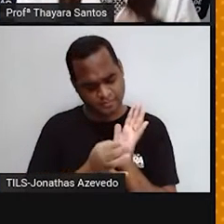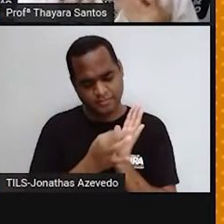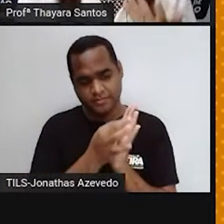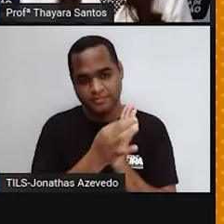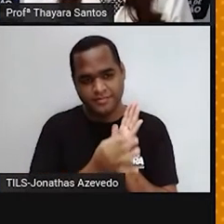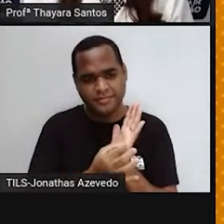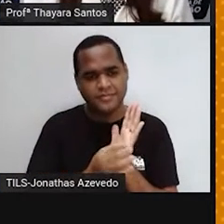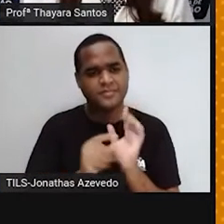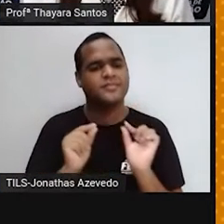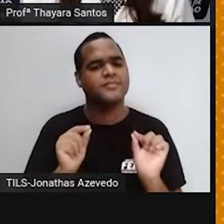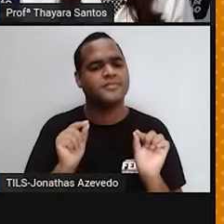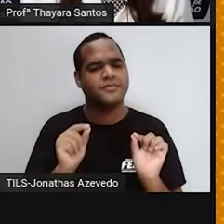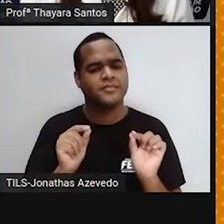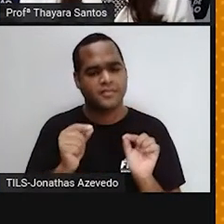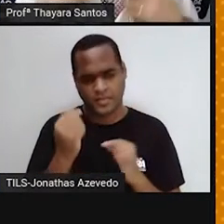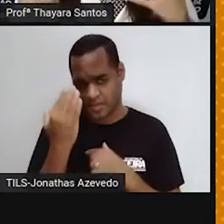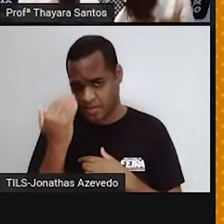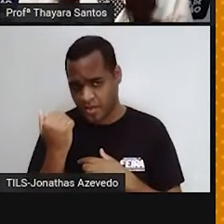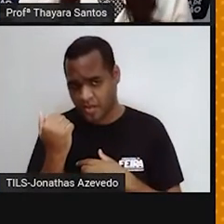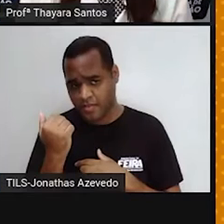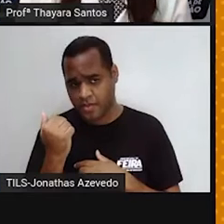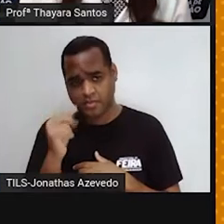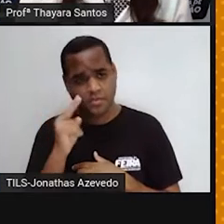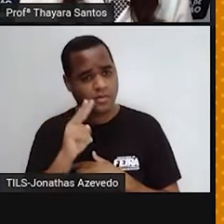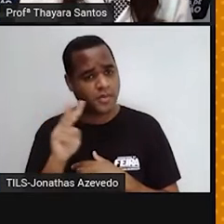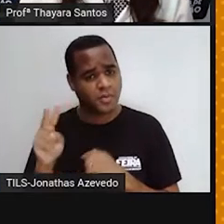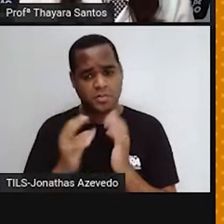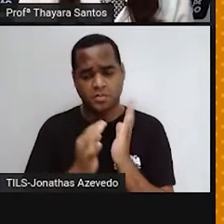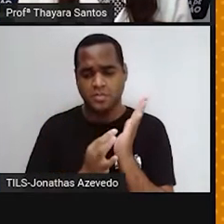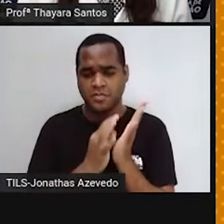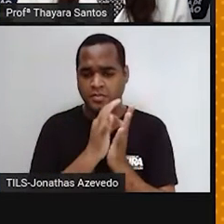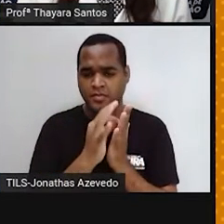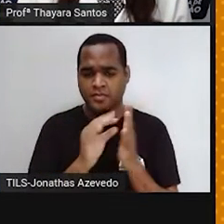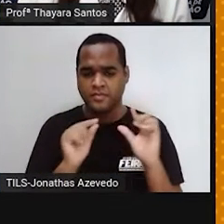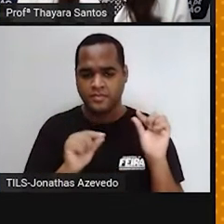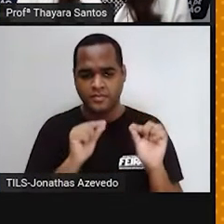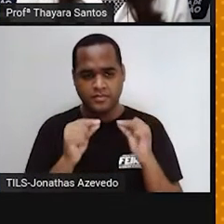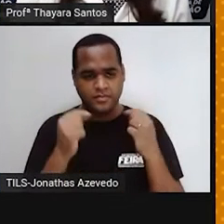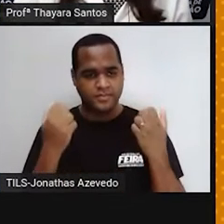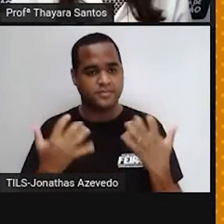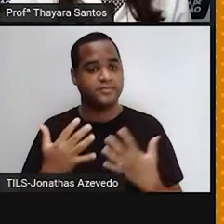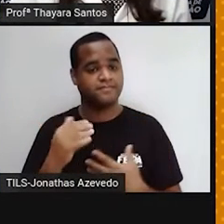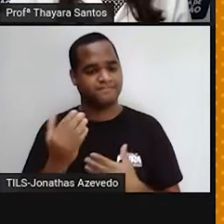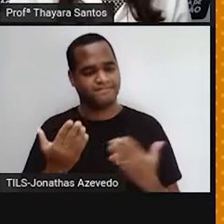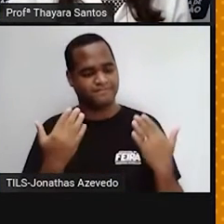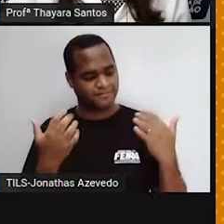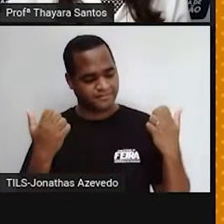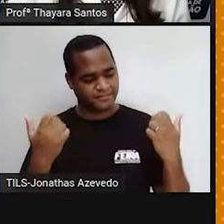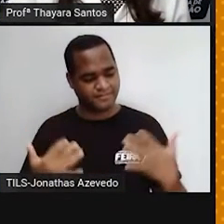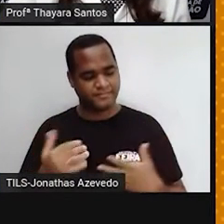Vocês já ouviram falar de célula? Vocês já viram uma célula? E aí me digam...